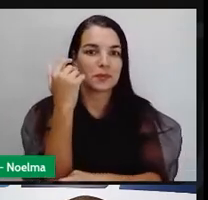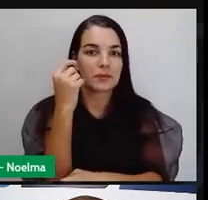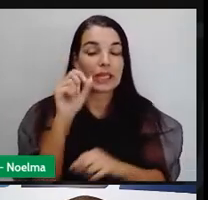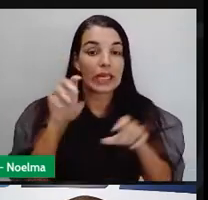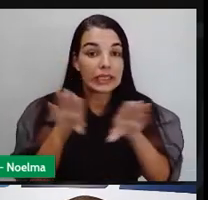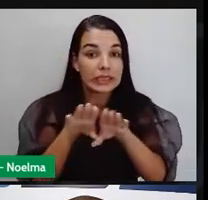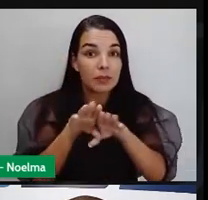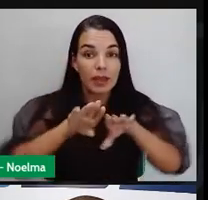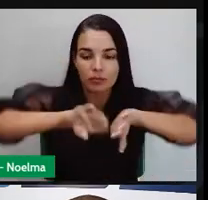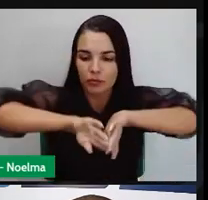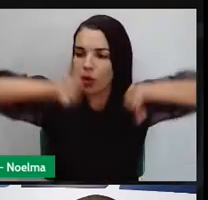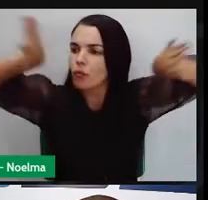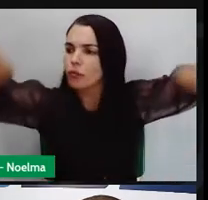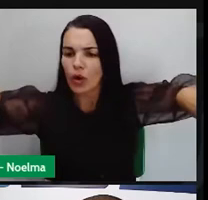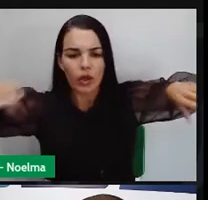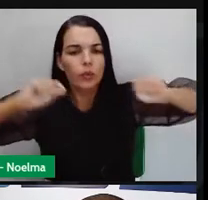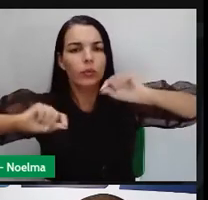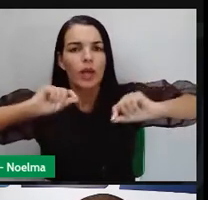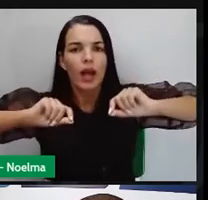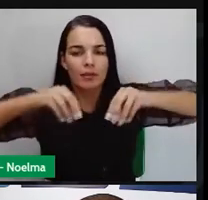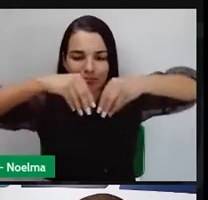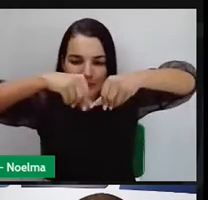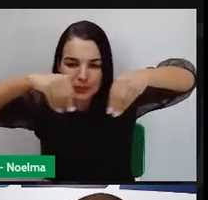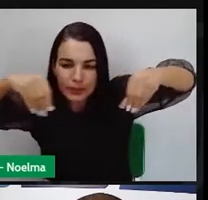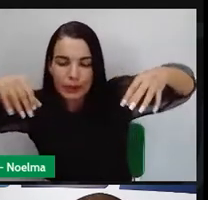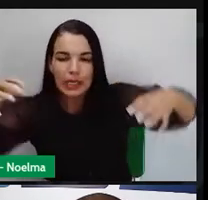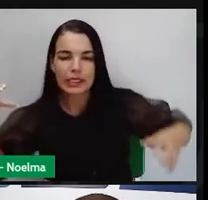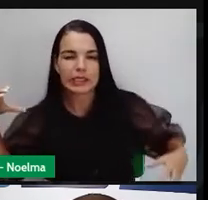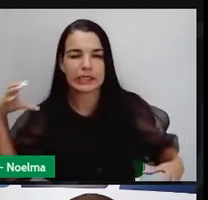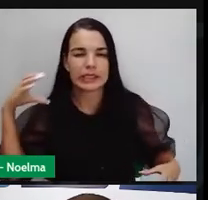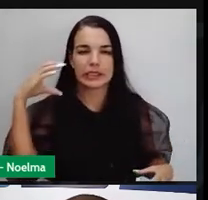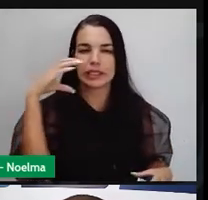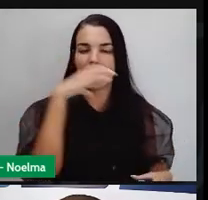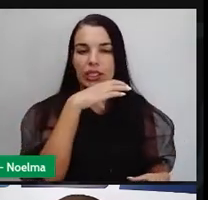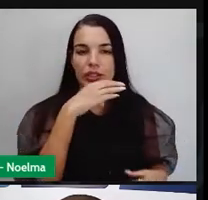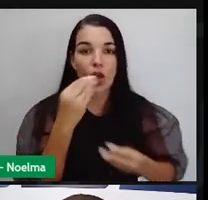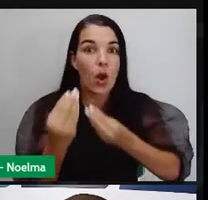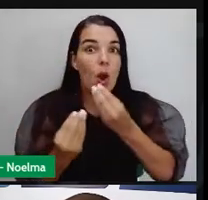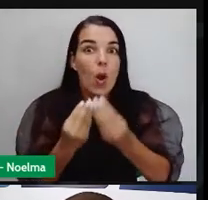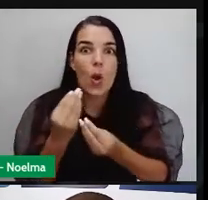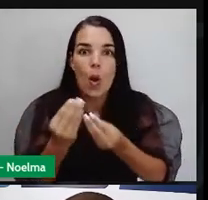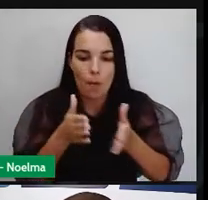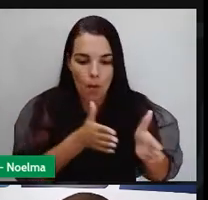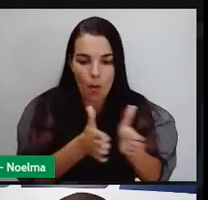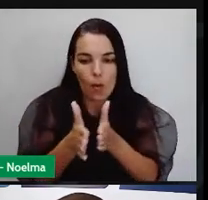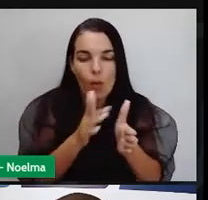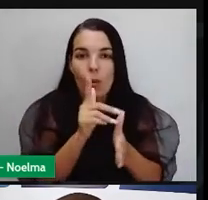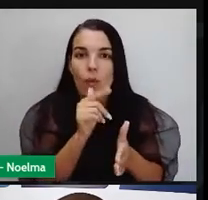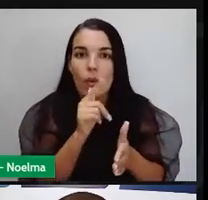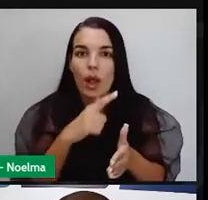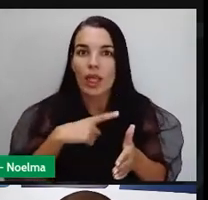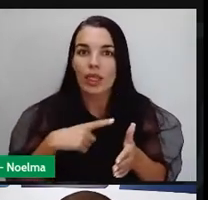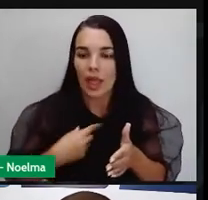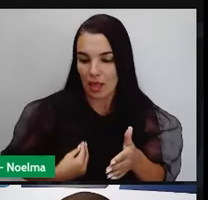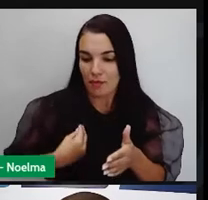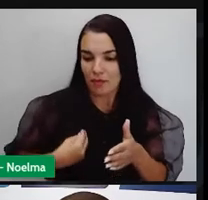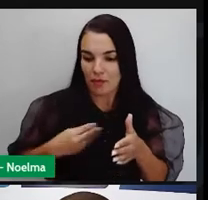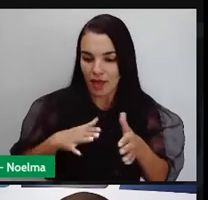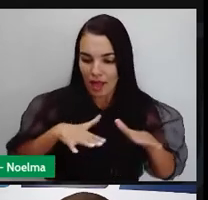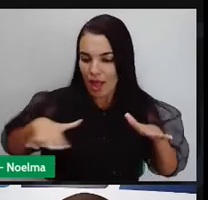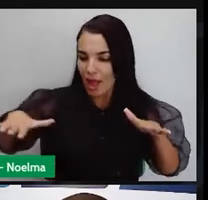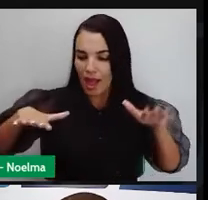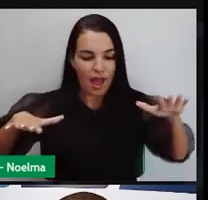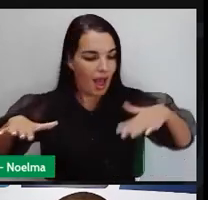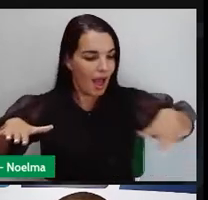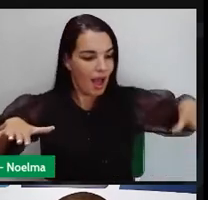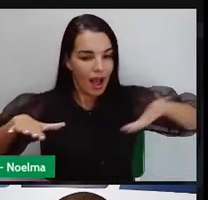dela deserto. Como o rio Nilo, ele consegue dar vida ao seu entorno, mesmo nessa